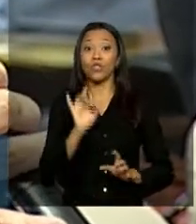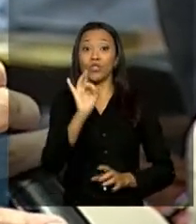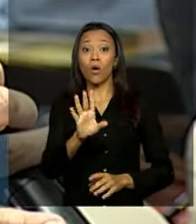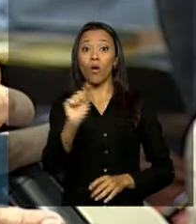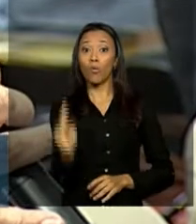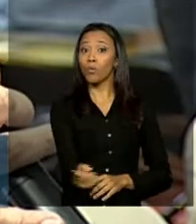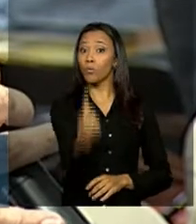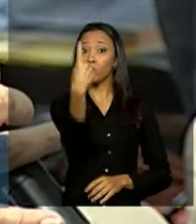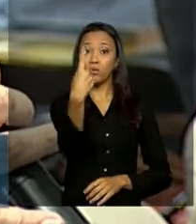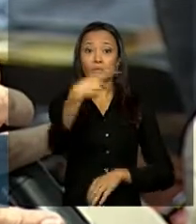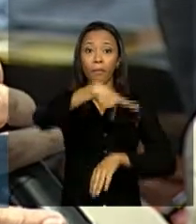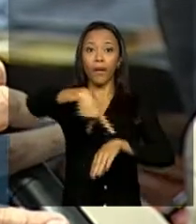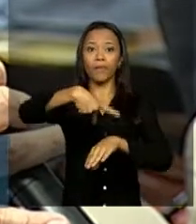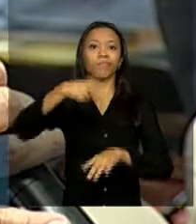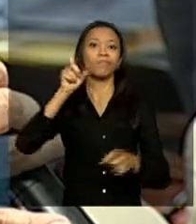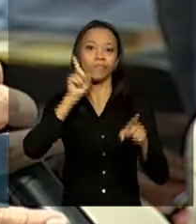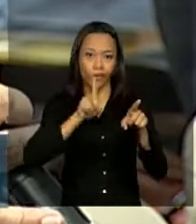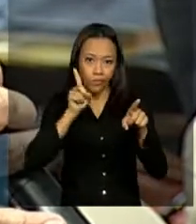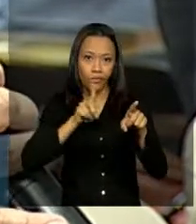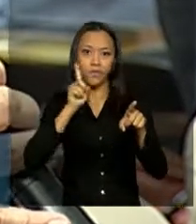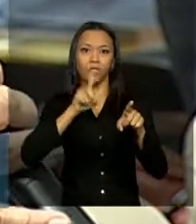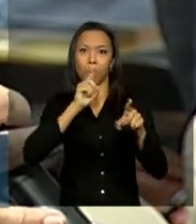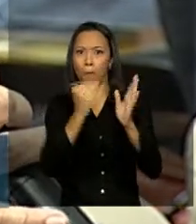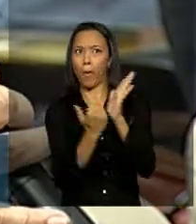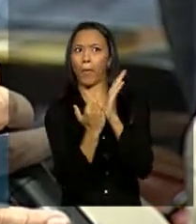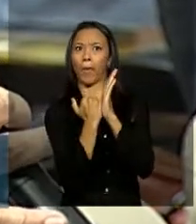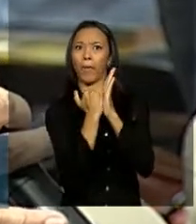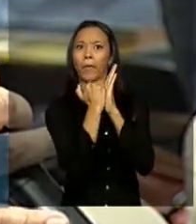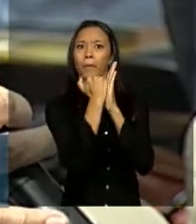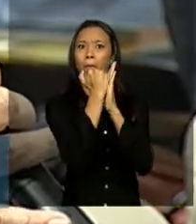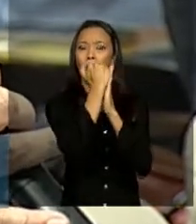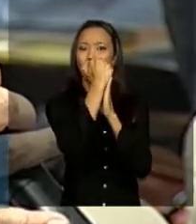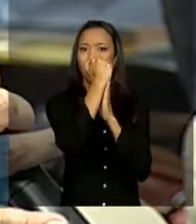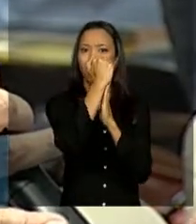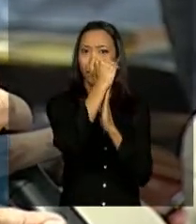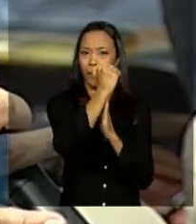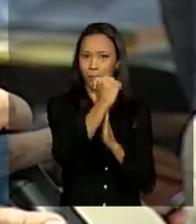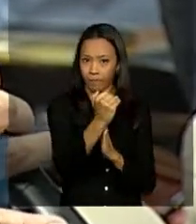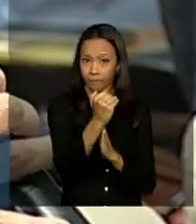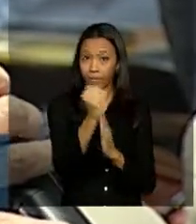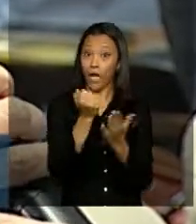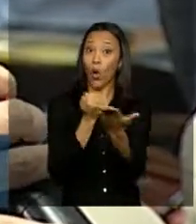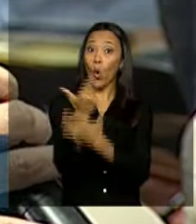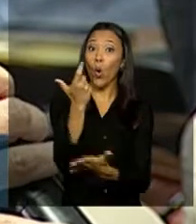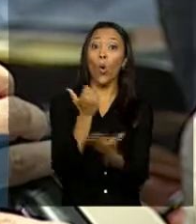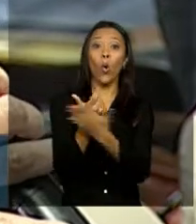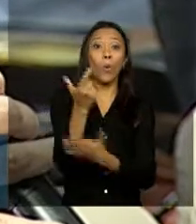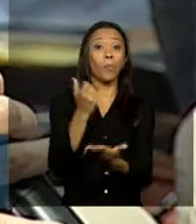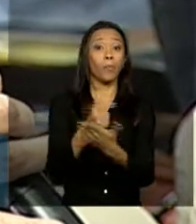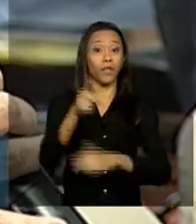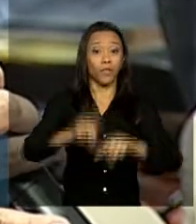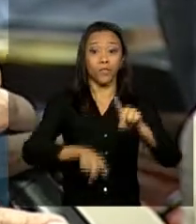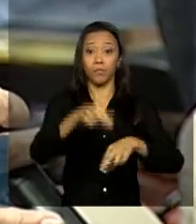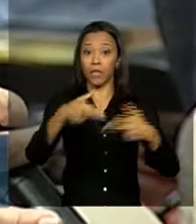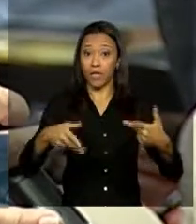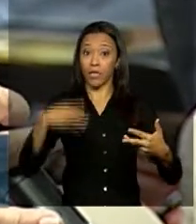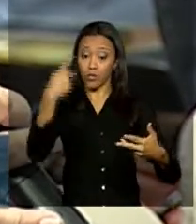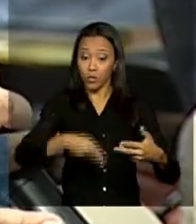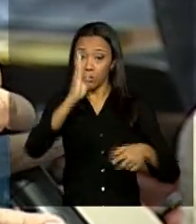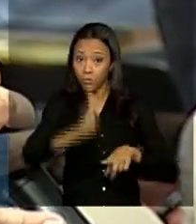Unidos é que registraram aumento nas exportações, ou seja, na compra de produtos brasileiros. E o Brasil